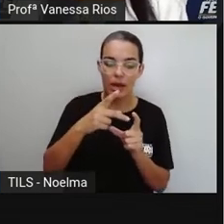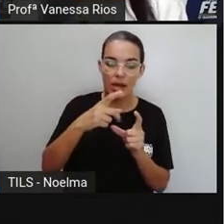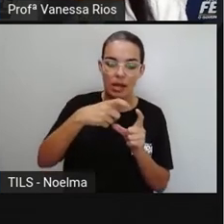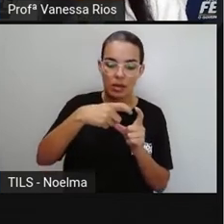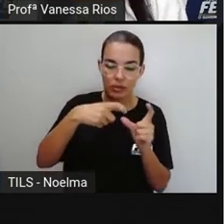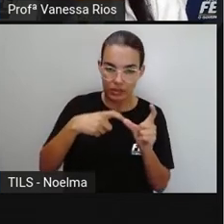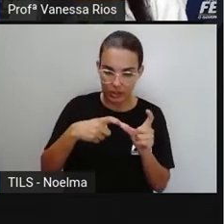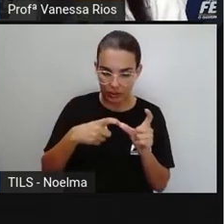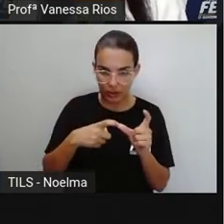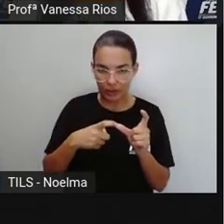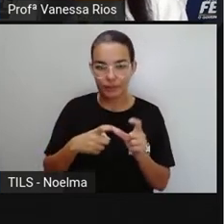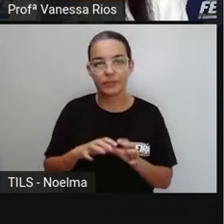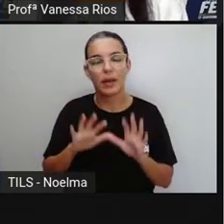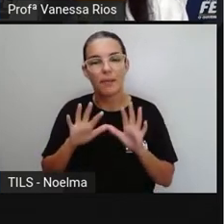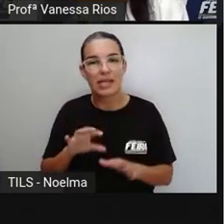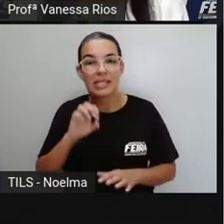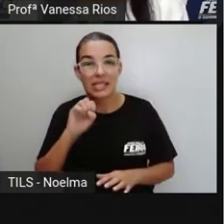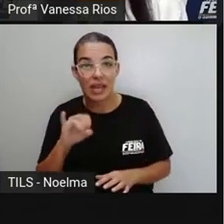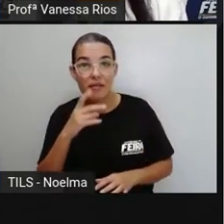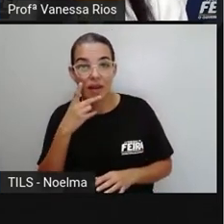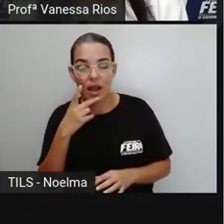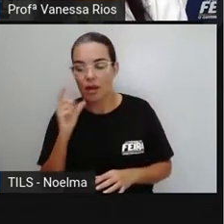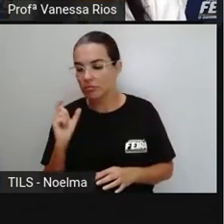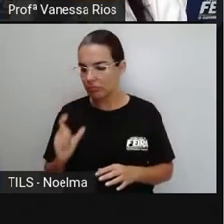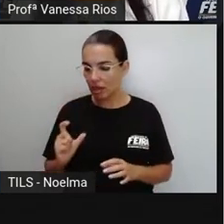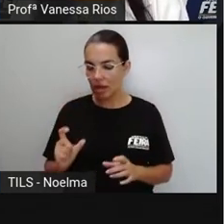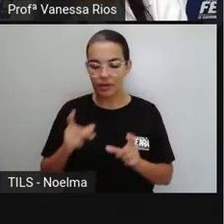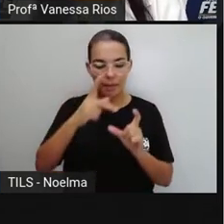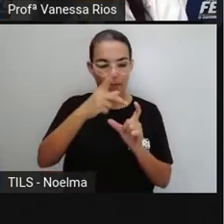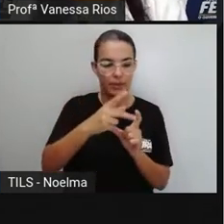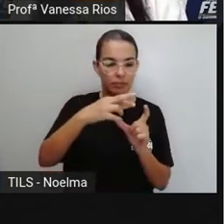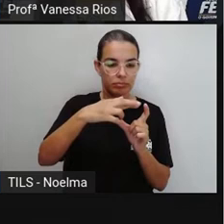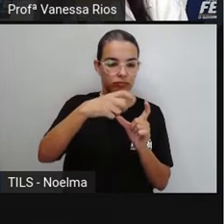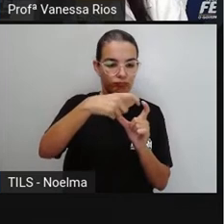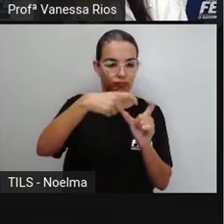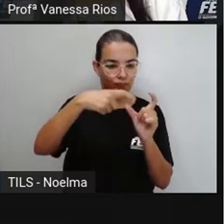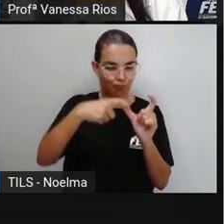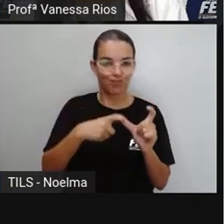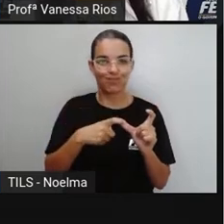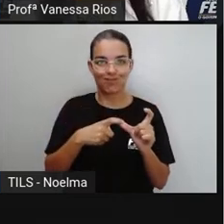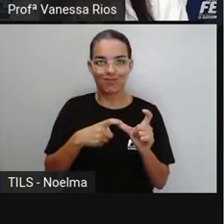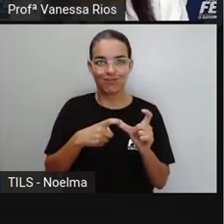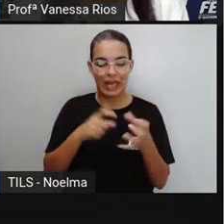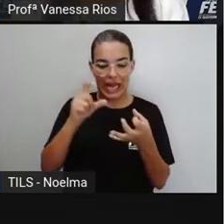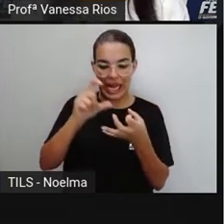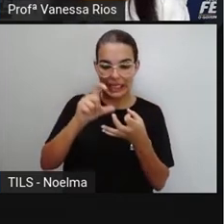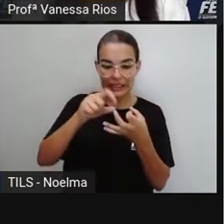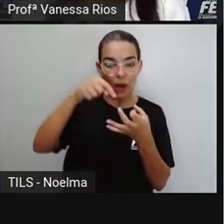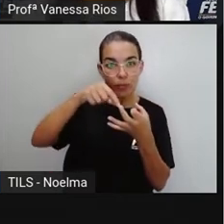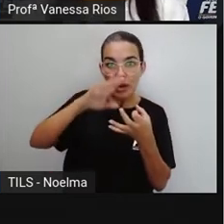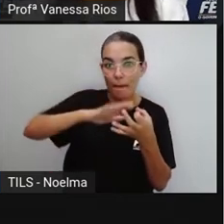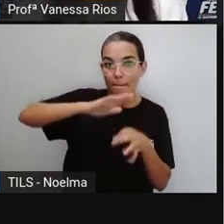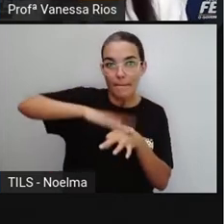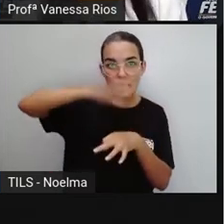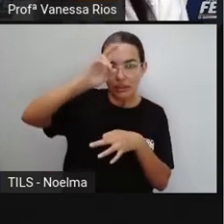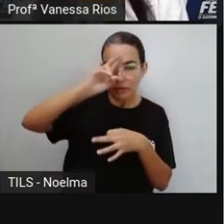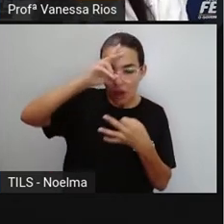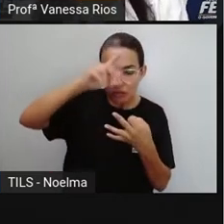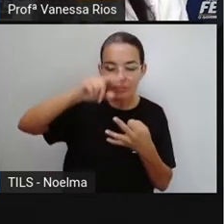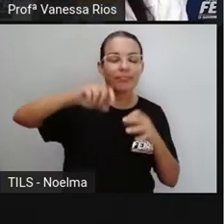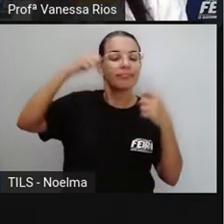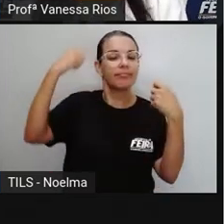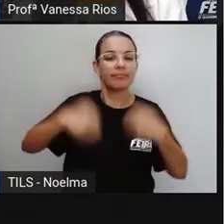das palavras proparoxítonas, que tem aí a sílaba tônica localizada na antepenúltima sílaba,